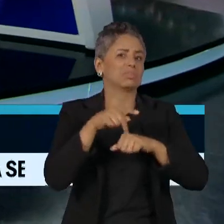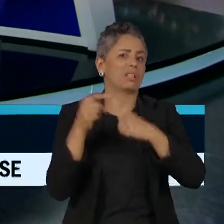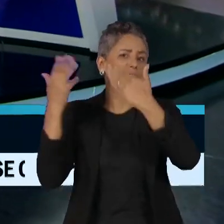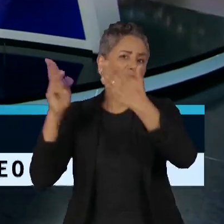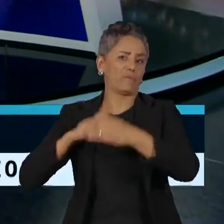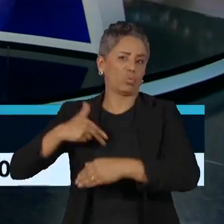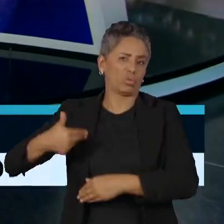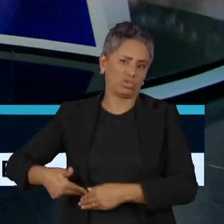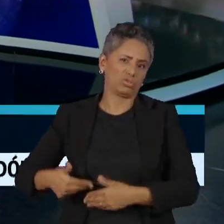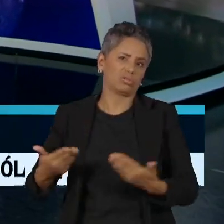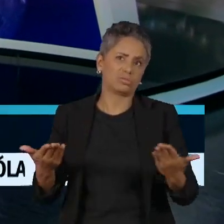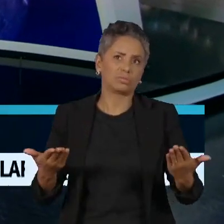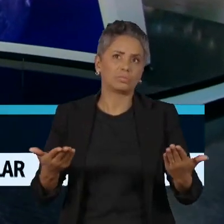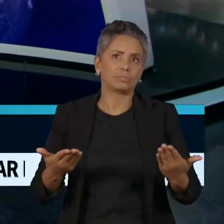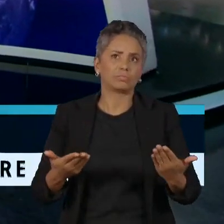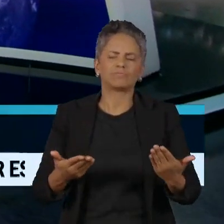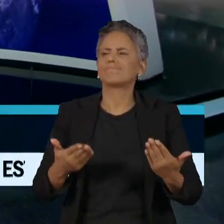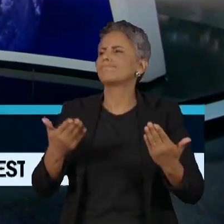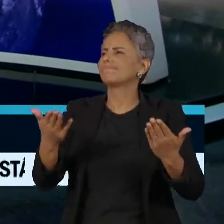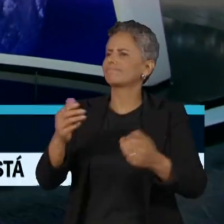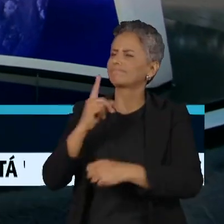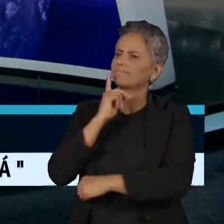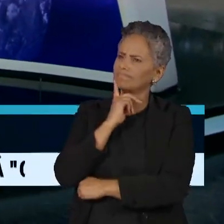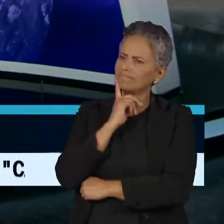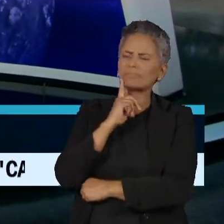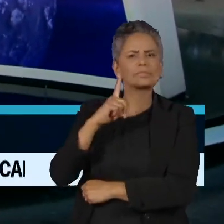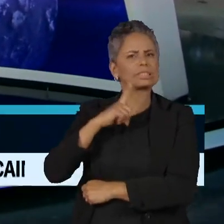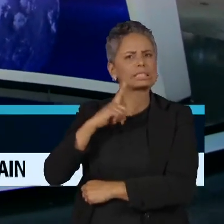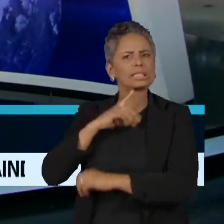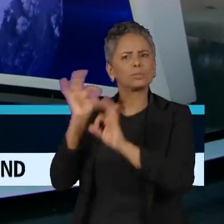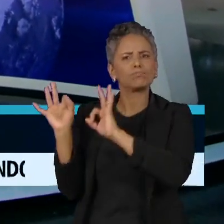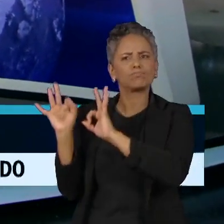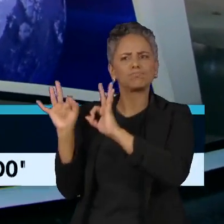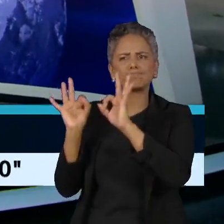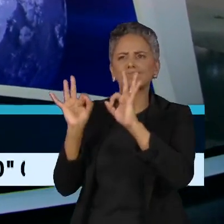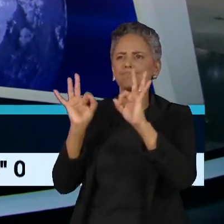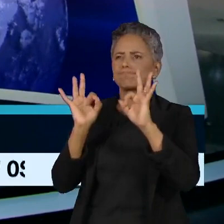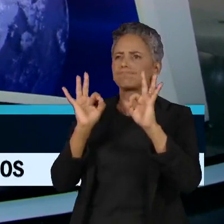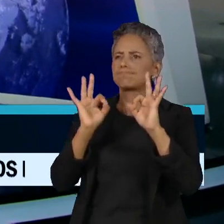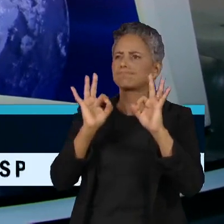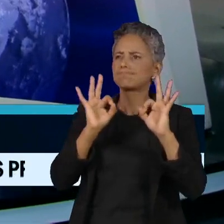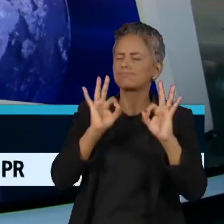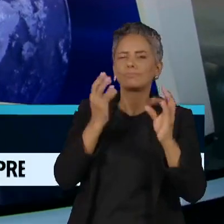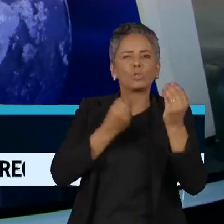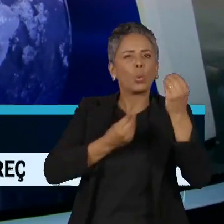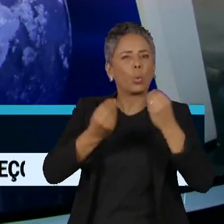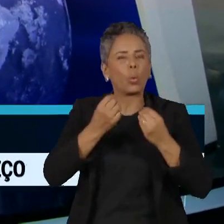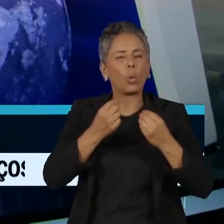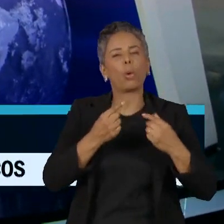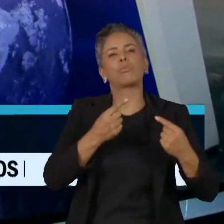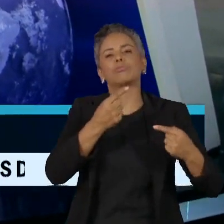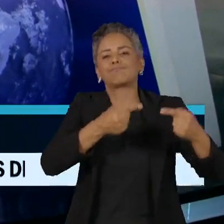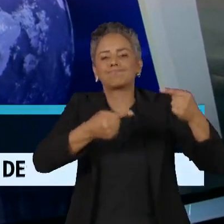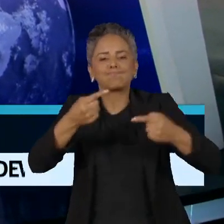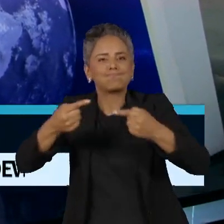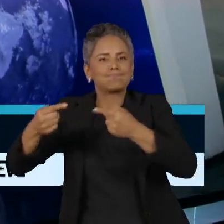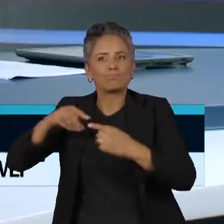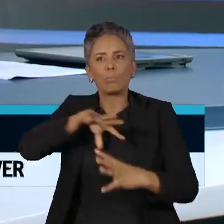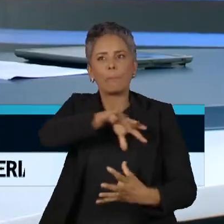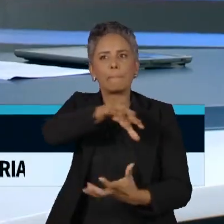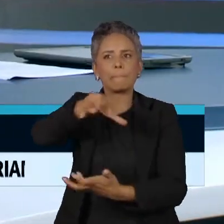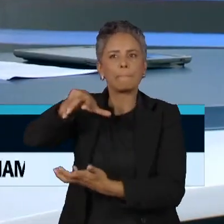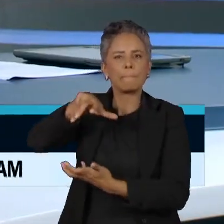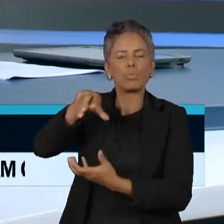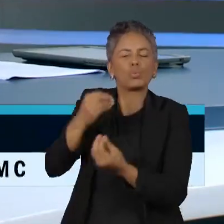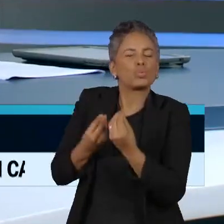Danilde, sem dúvida a gente tem assistido a uma reconfiguração do jogo geopolítico mundial. Que implicações isso